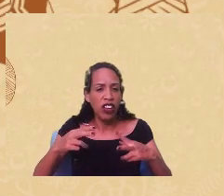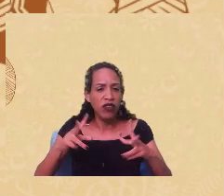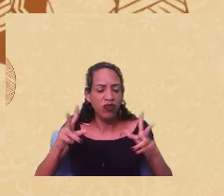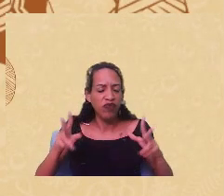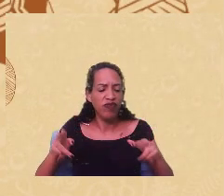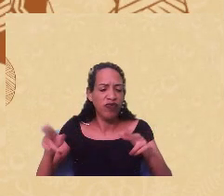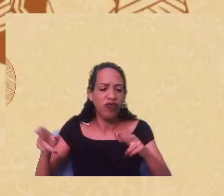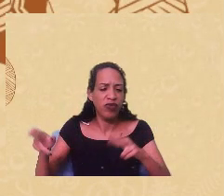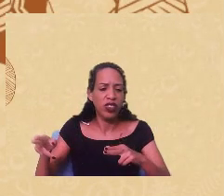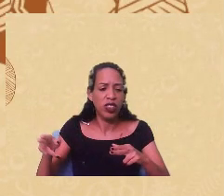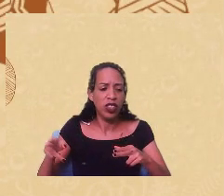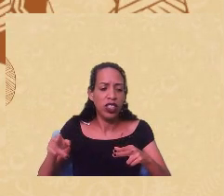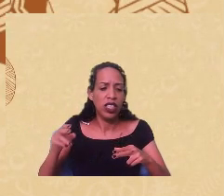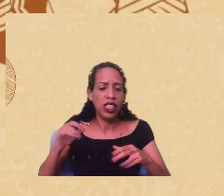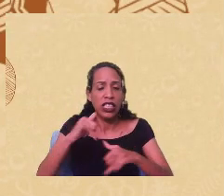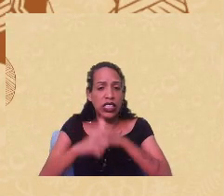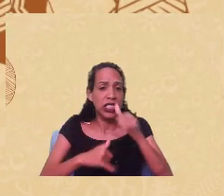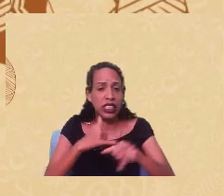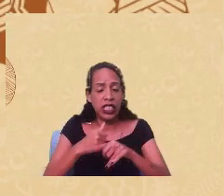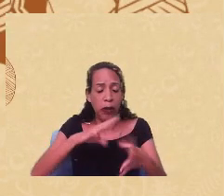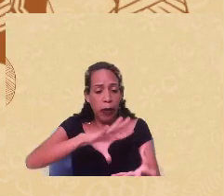de sistema mundo por exemplo